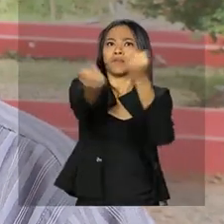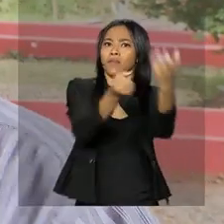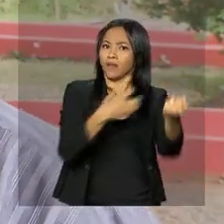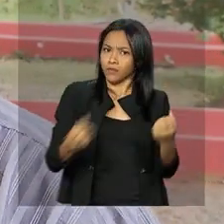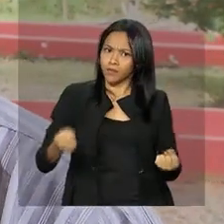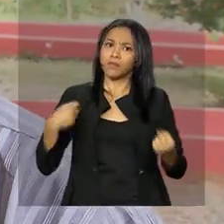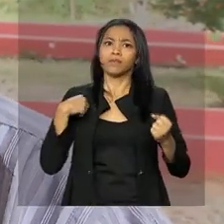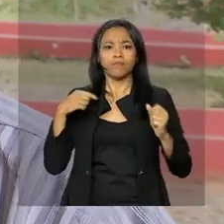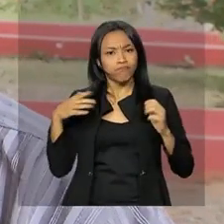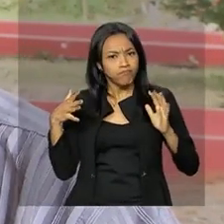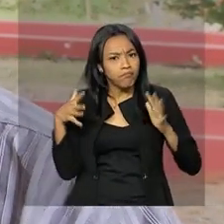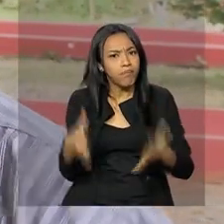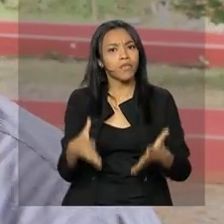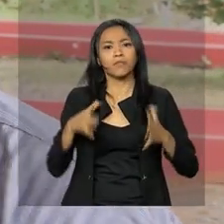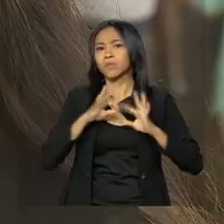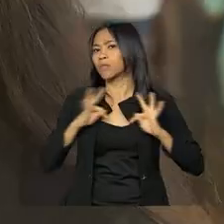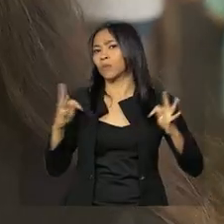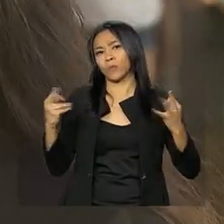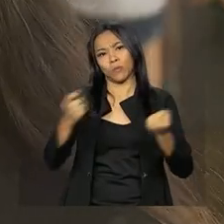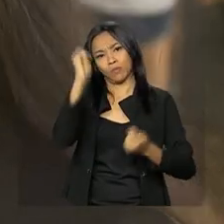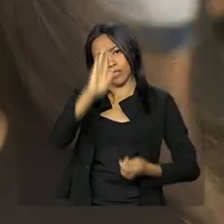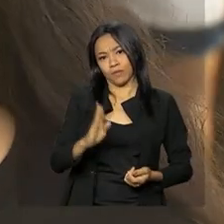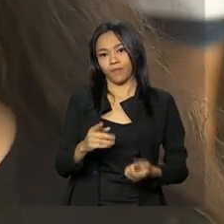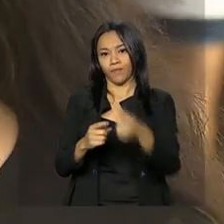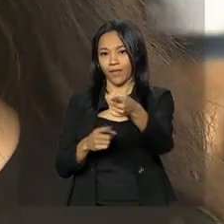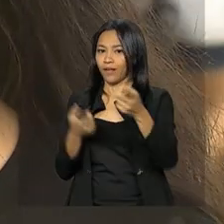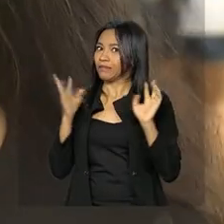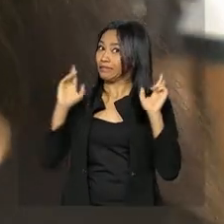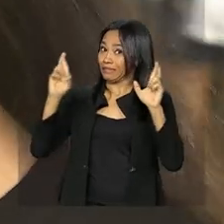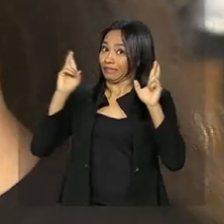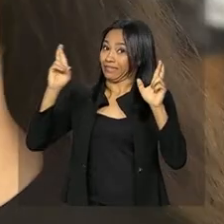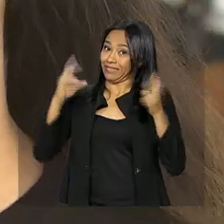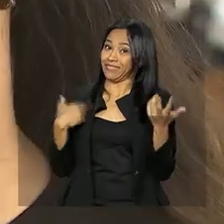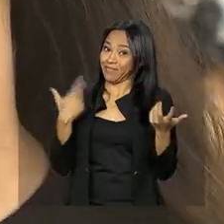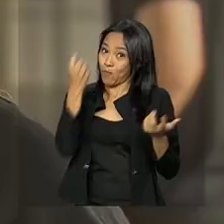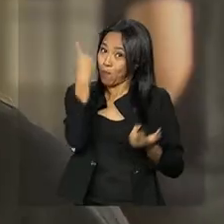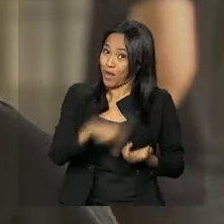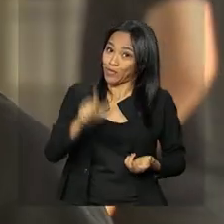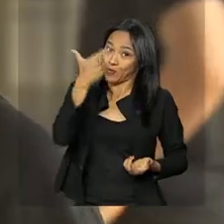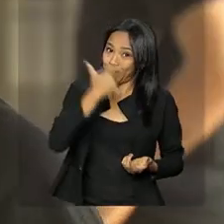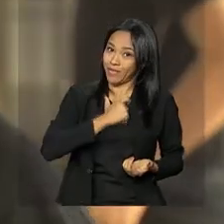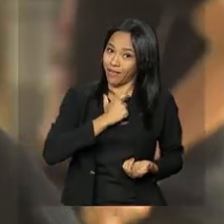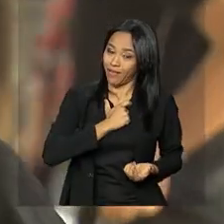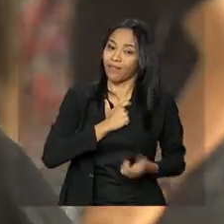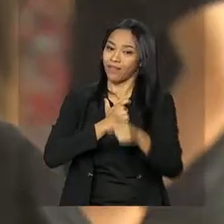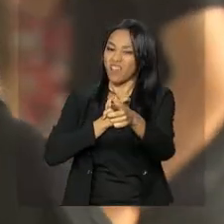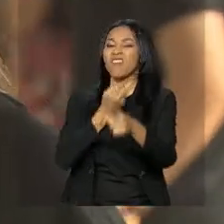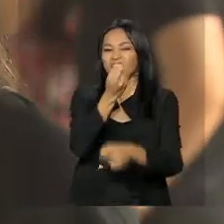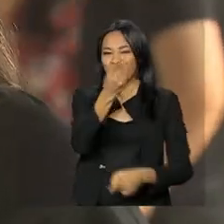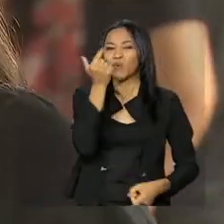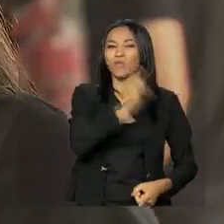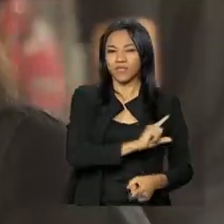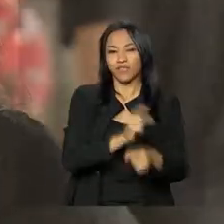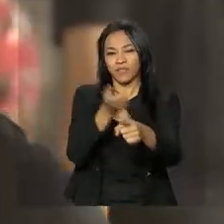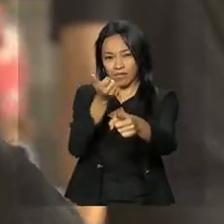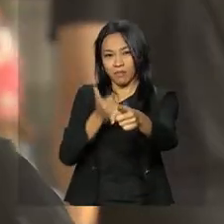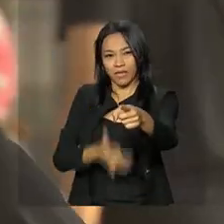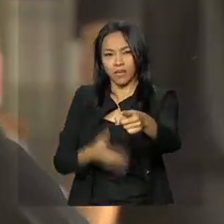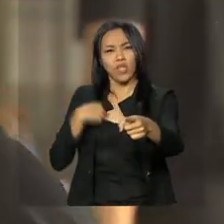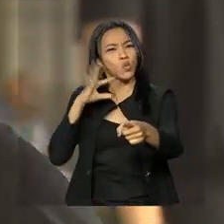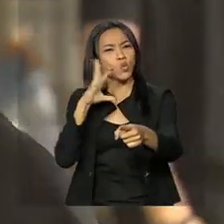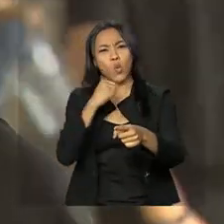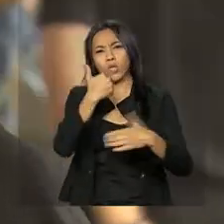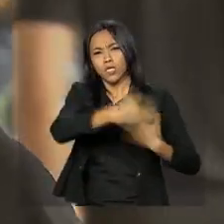participando ativamente em todo o país. Eu estou em uma esperança. Pelo menos uma medalha. Eu acho que eu vou conseguir. Pelo menos eu fiz todas as